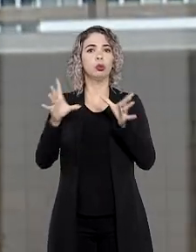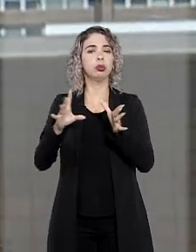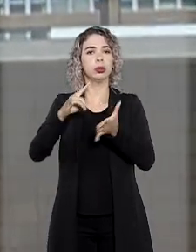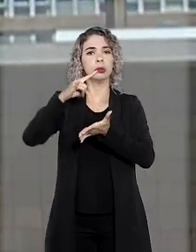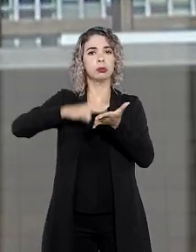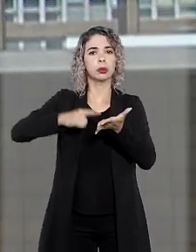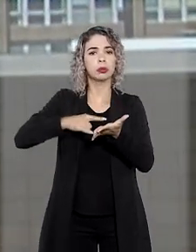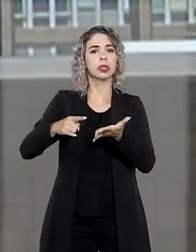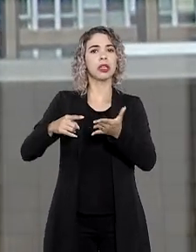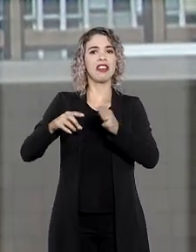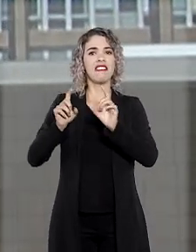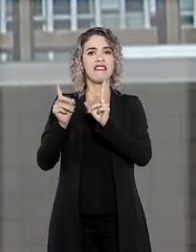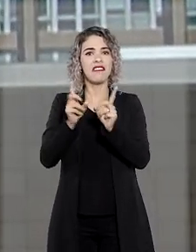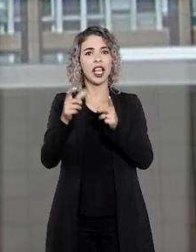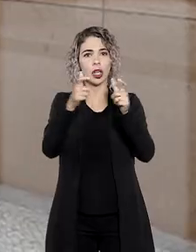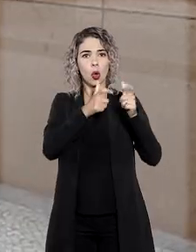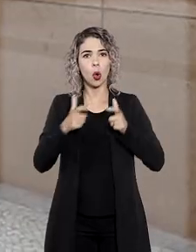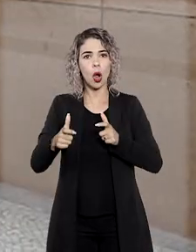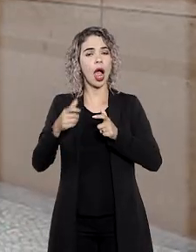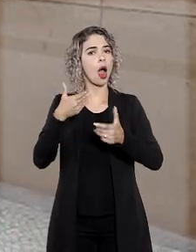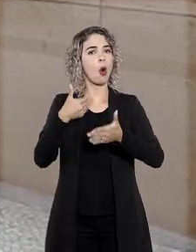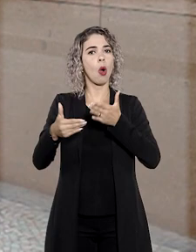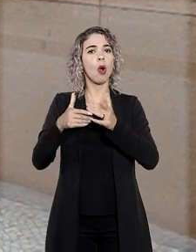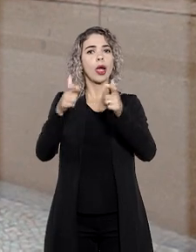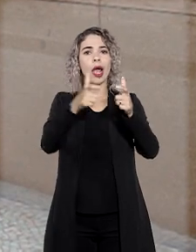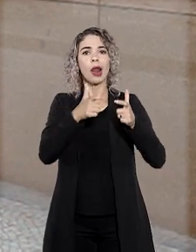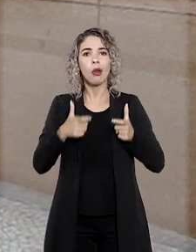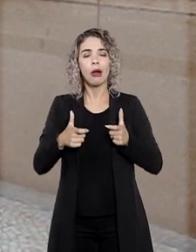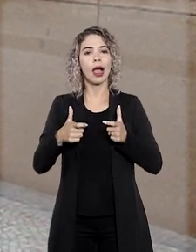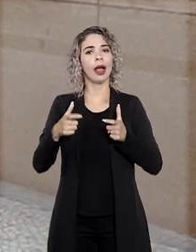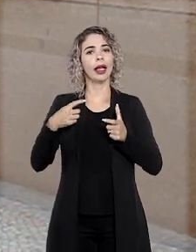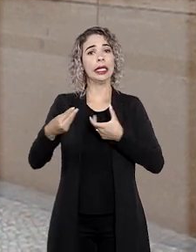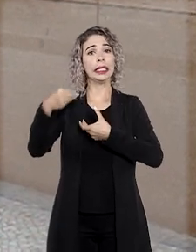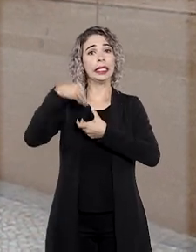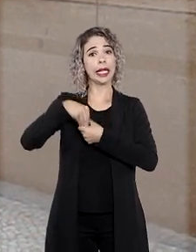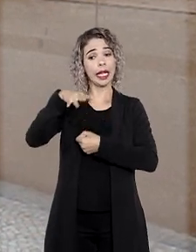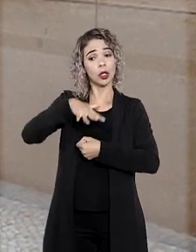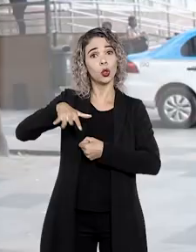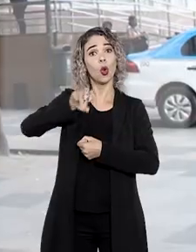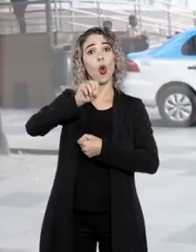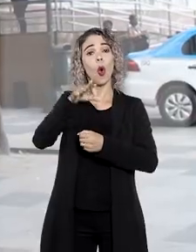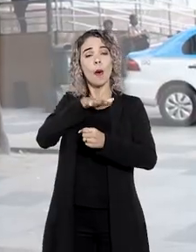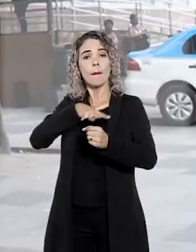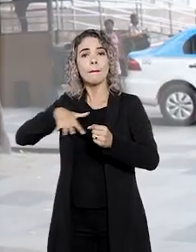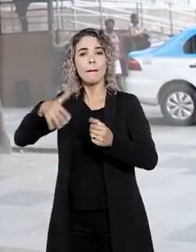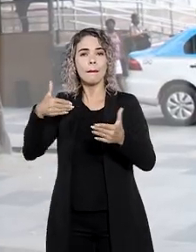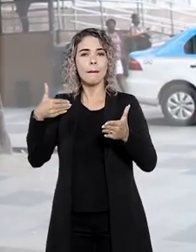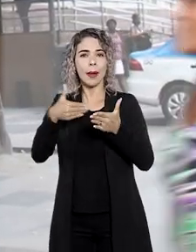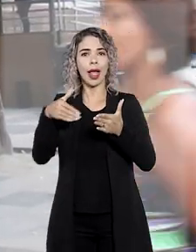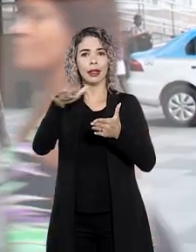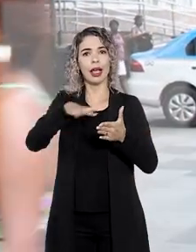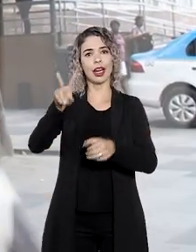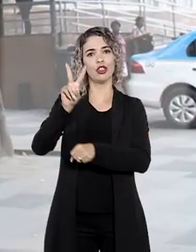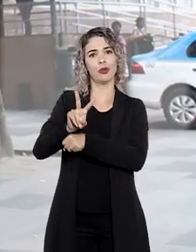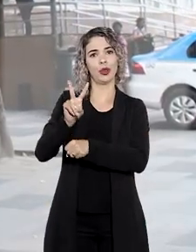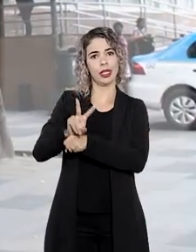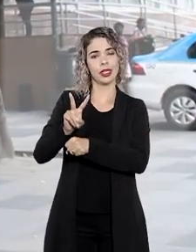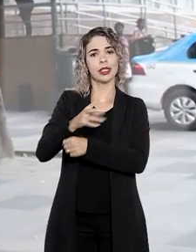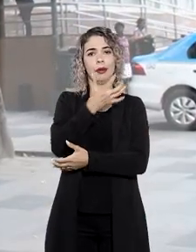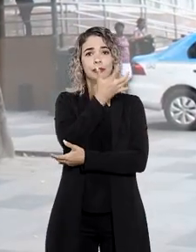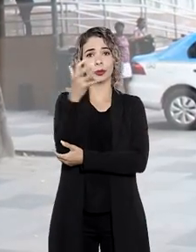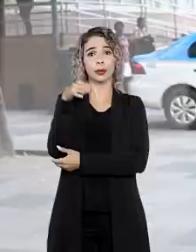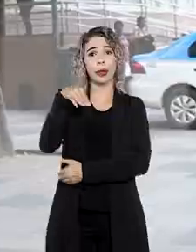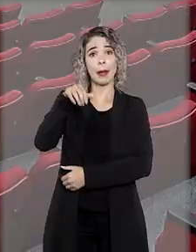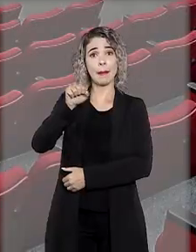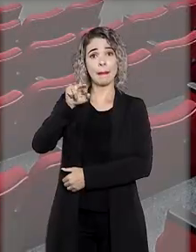pedidos de licenciamento, loteamento ou instalação de qualquer empreendimento dentro ou no entorno da área de proteção ambiental